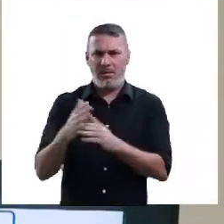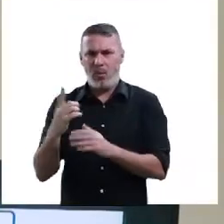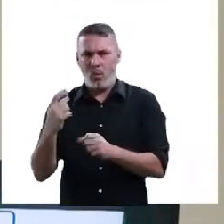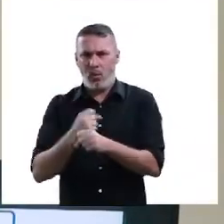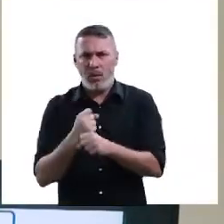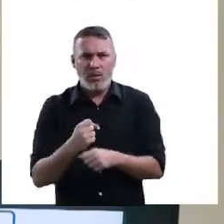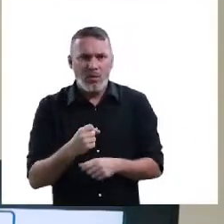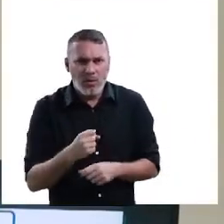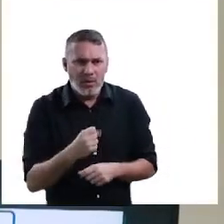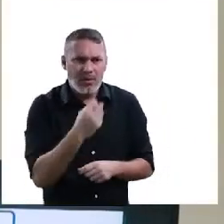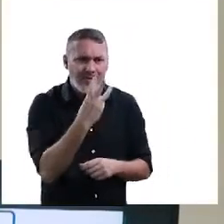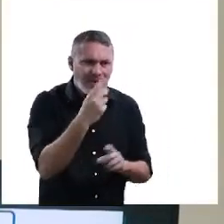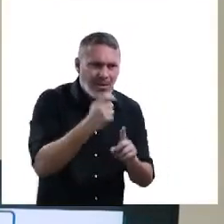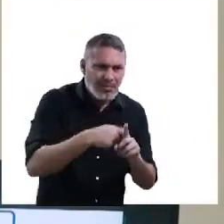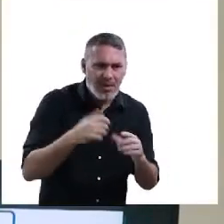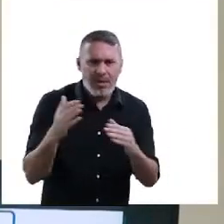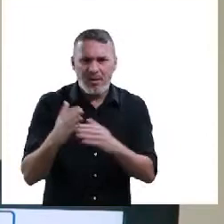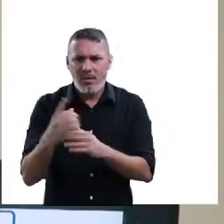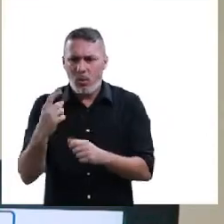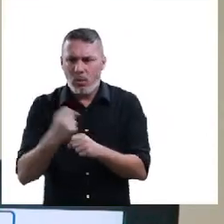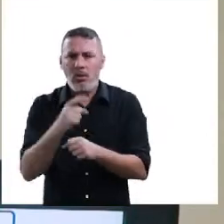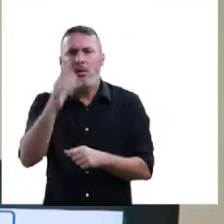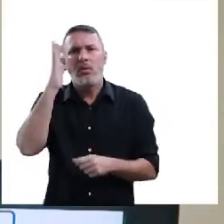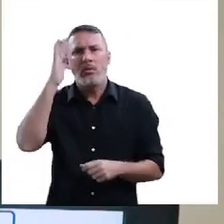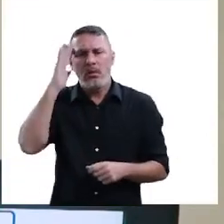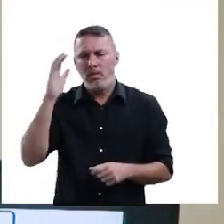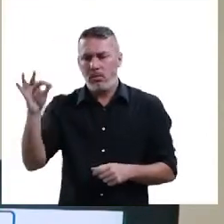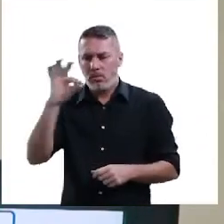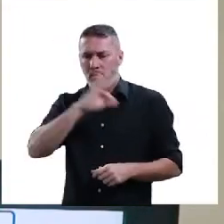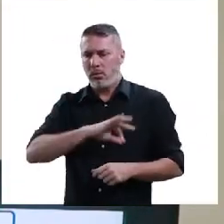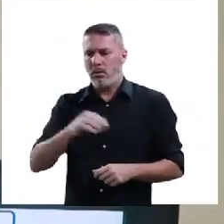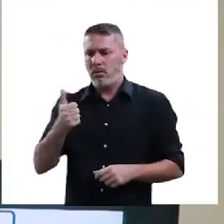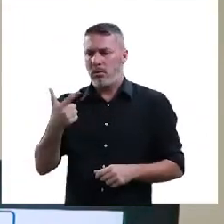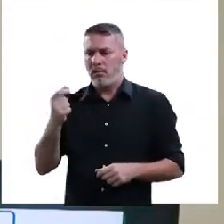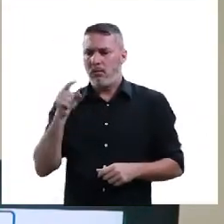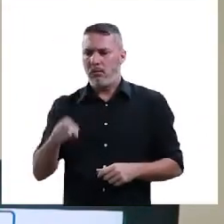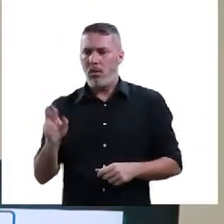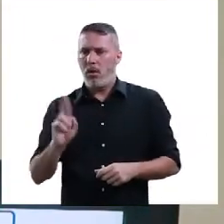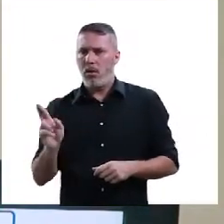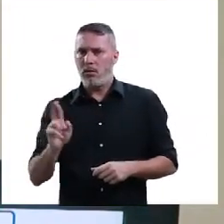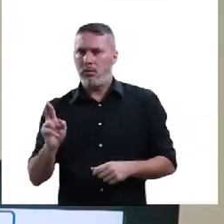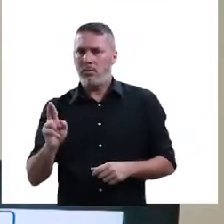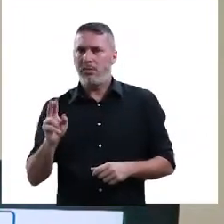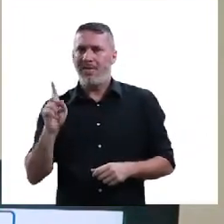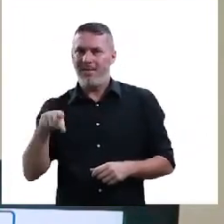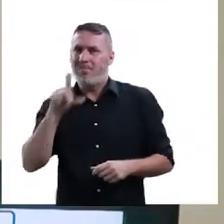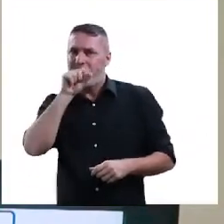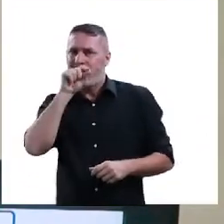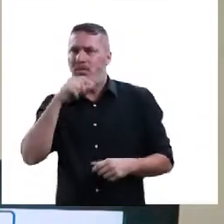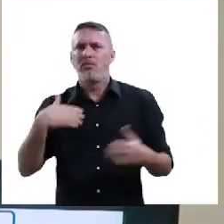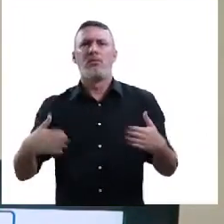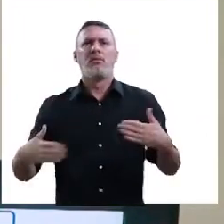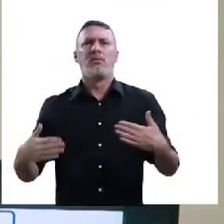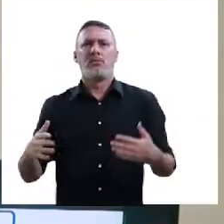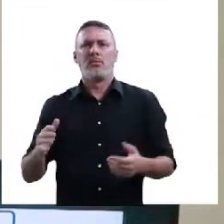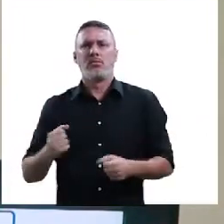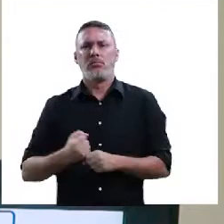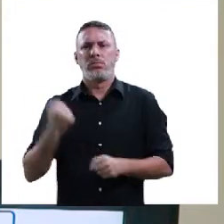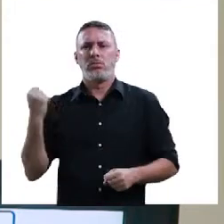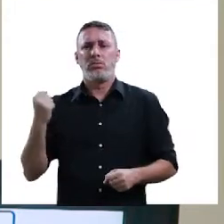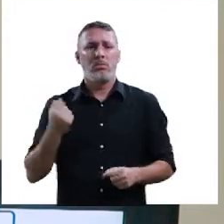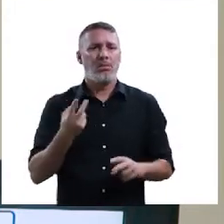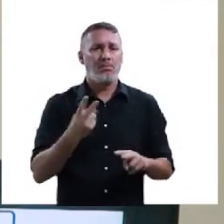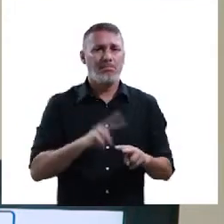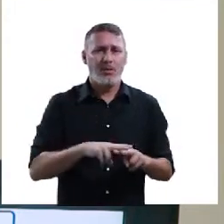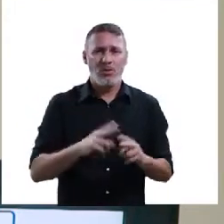Três meses a um ano, professor? O cara tá ganhando 120 mil reais? Tantos bilhões que o tráfico de animais tá fazendo